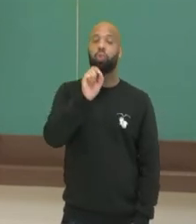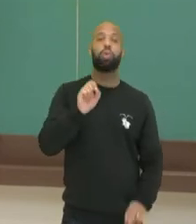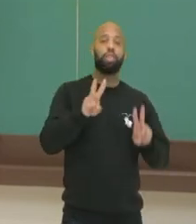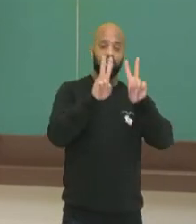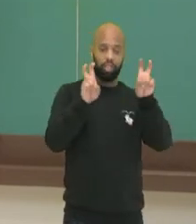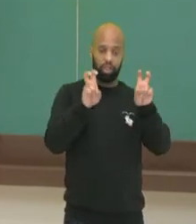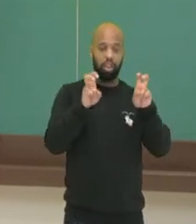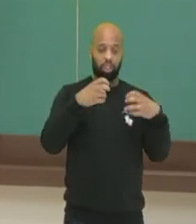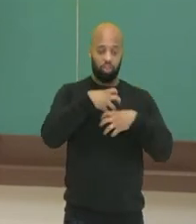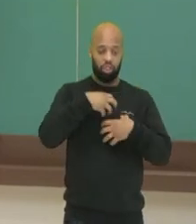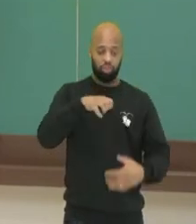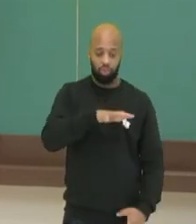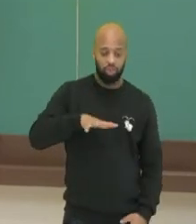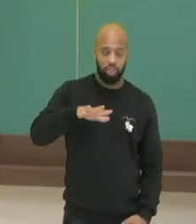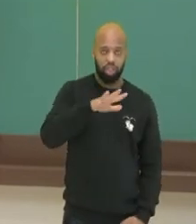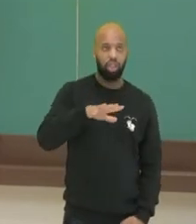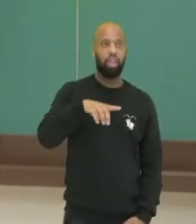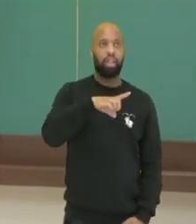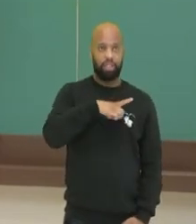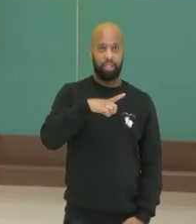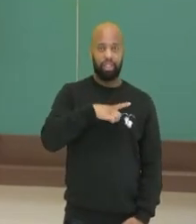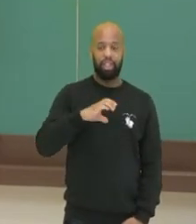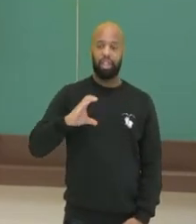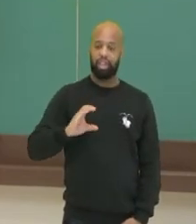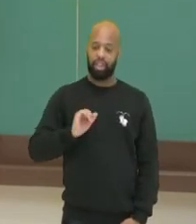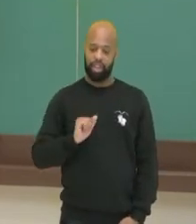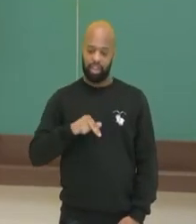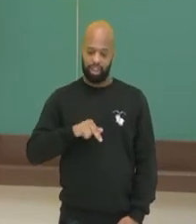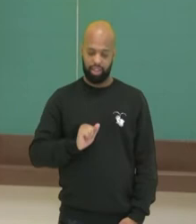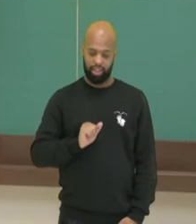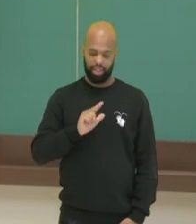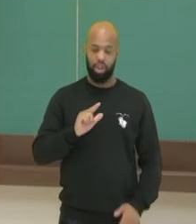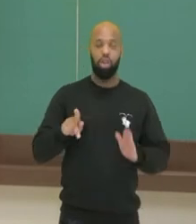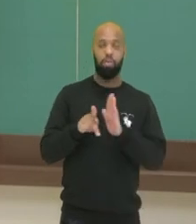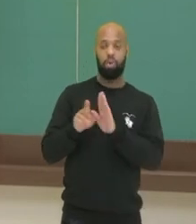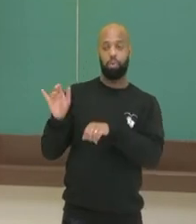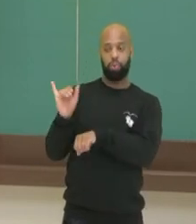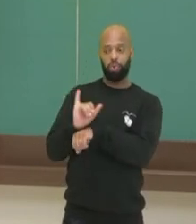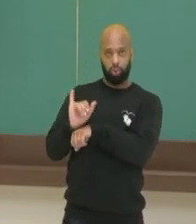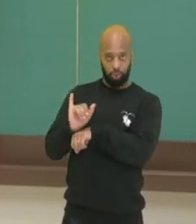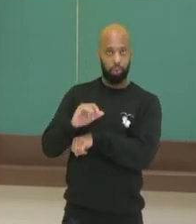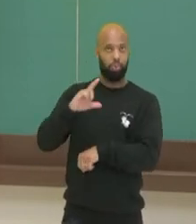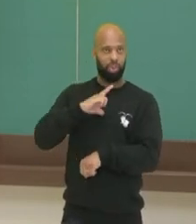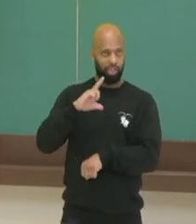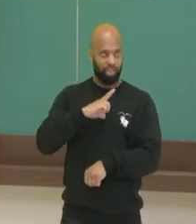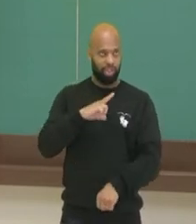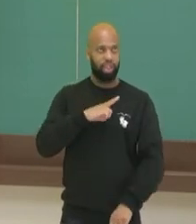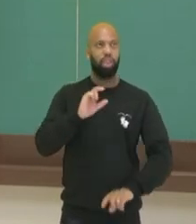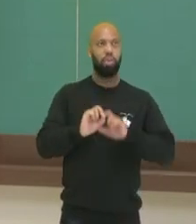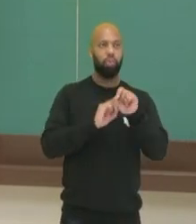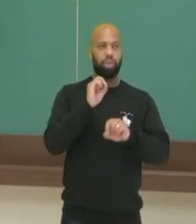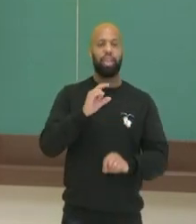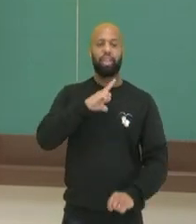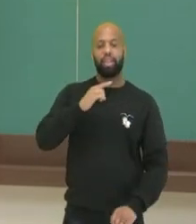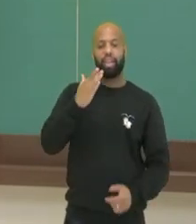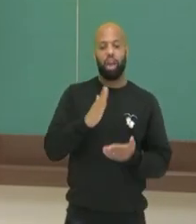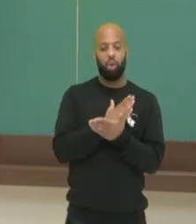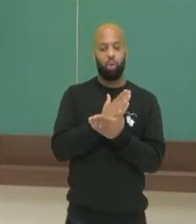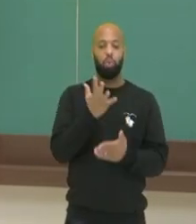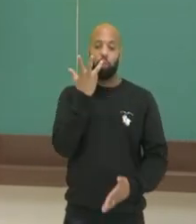falando, então, que existem canais nessa rede social, no YouTube, que crianças